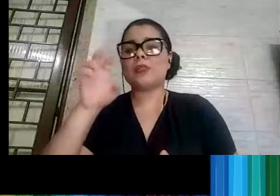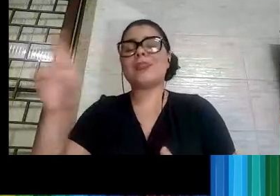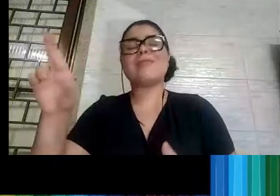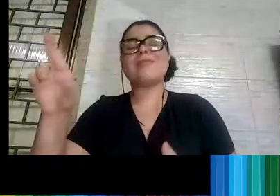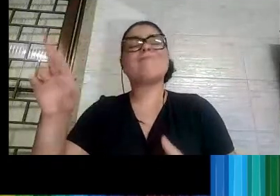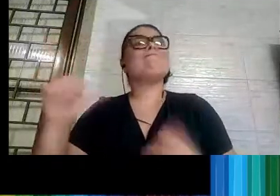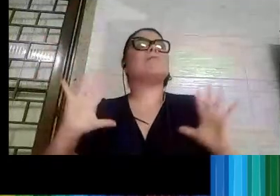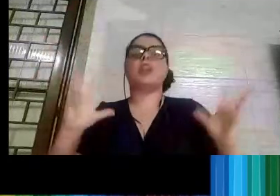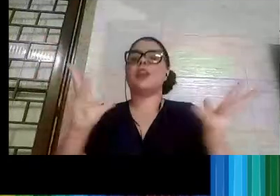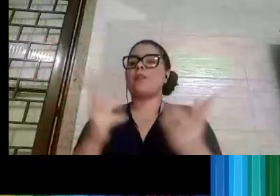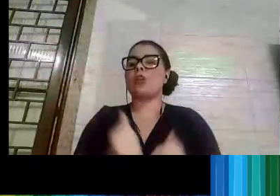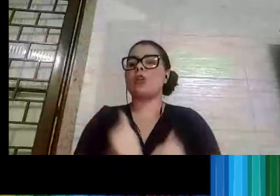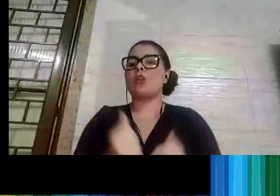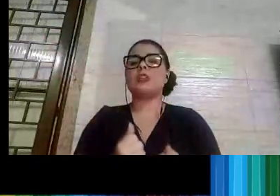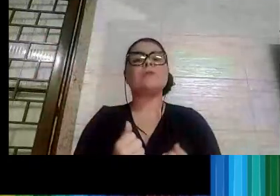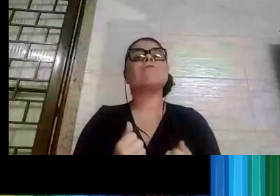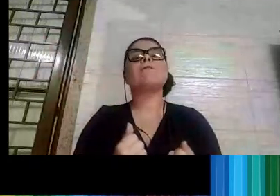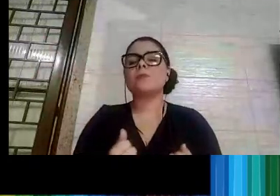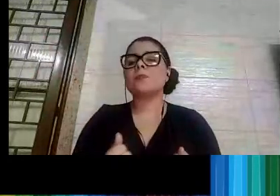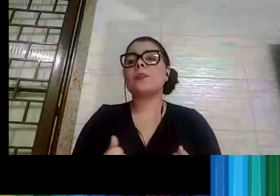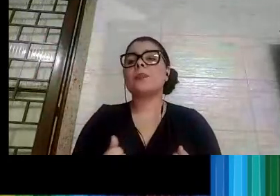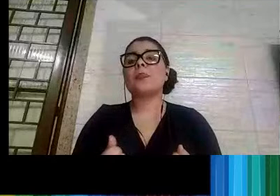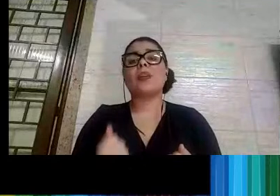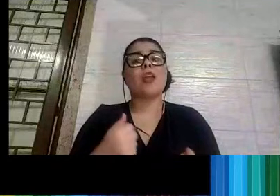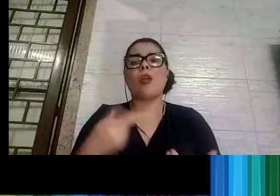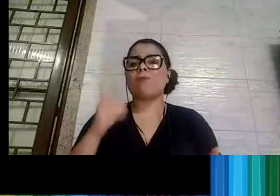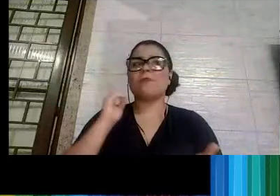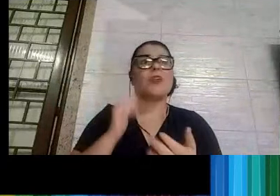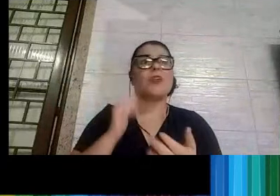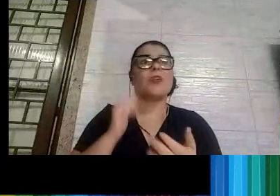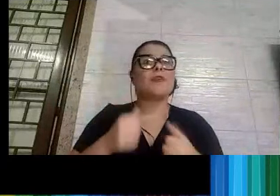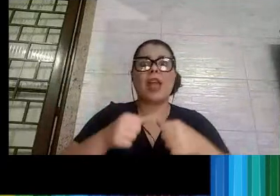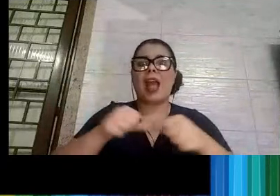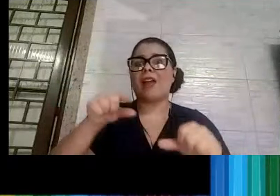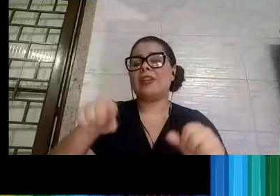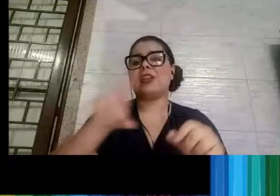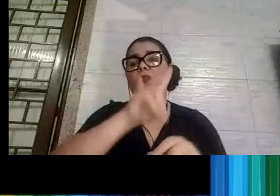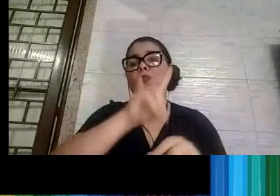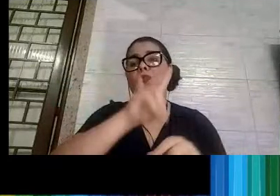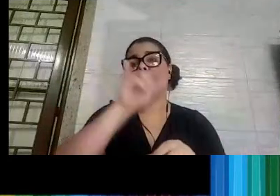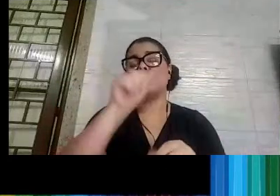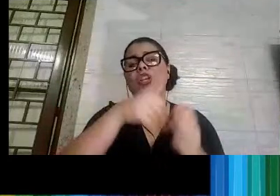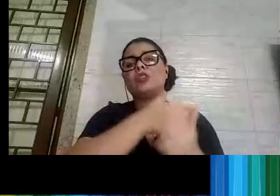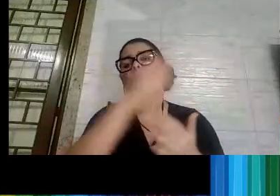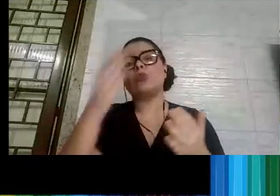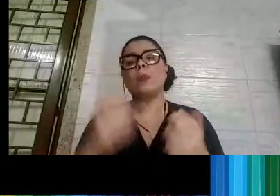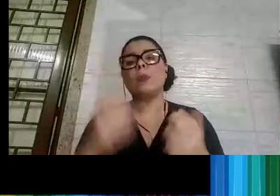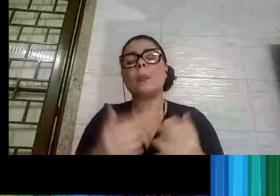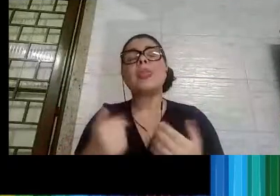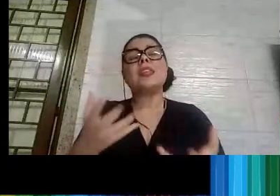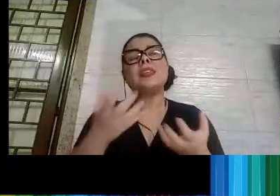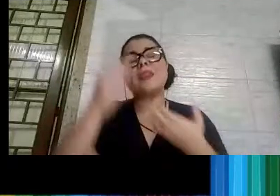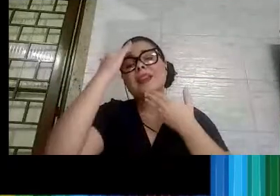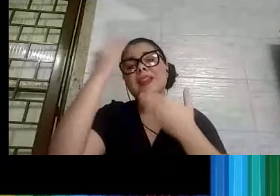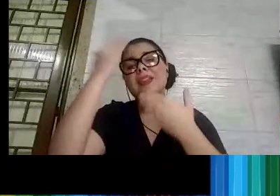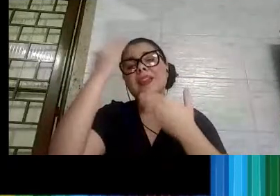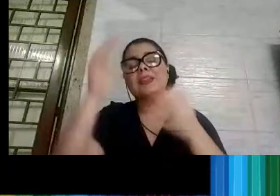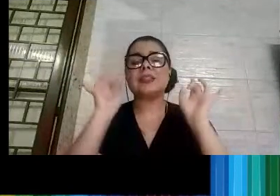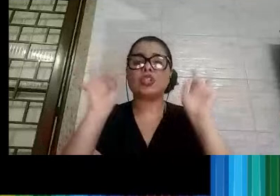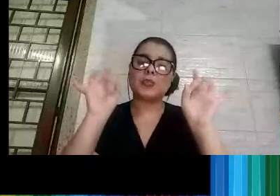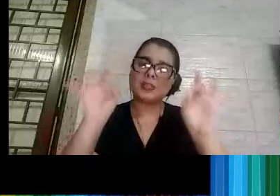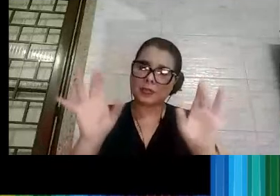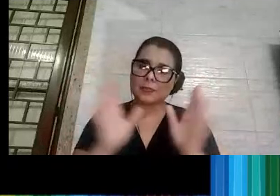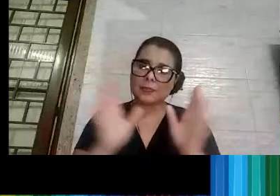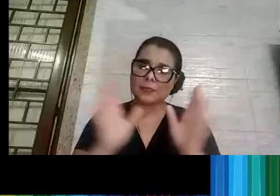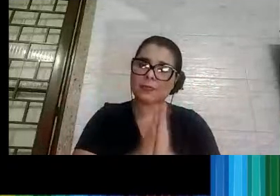ficaria aqui até amanhã de manhã, professor, ouvindo as suas considerações, ouvindo as suas posturas, mas eu quero fazer um